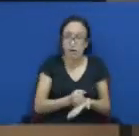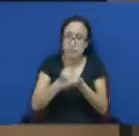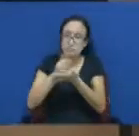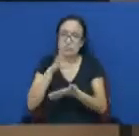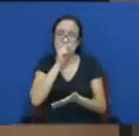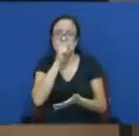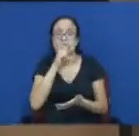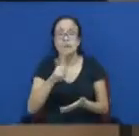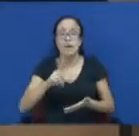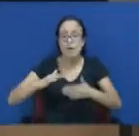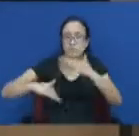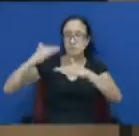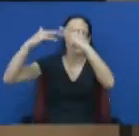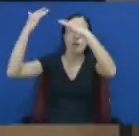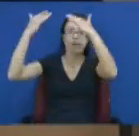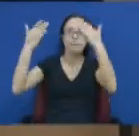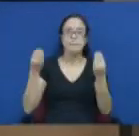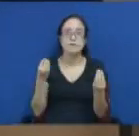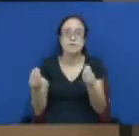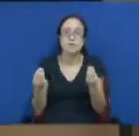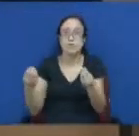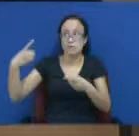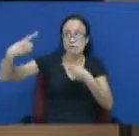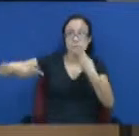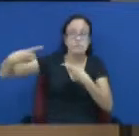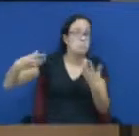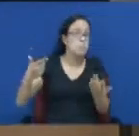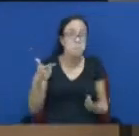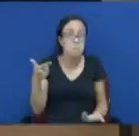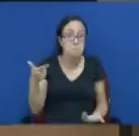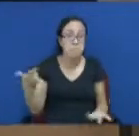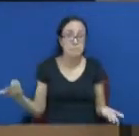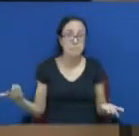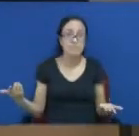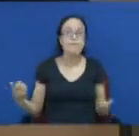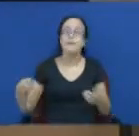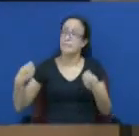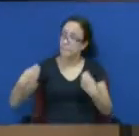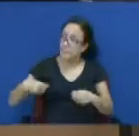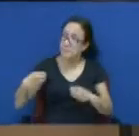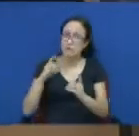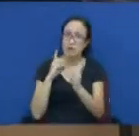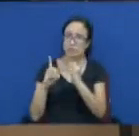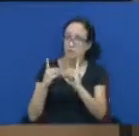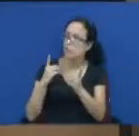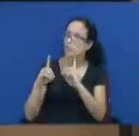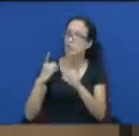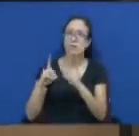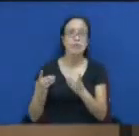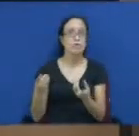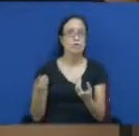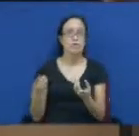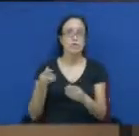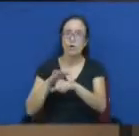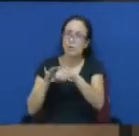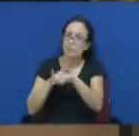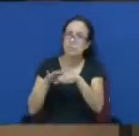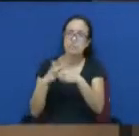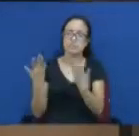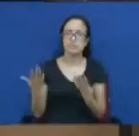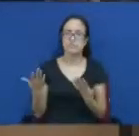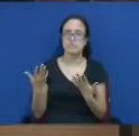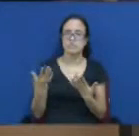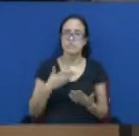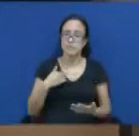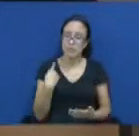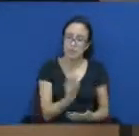cita, é os servidores efetivos que levam essa prefeitura. Então, precisa dialogar conosco para que a gente possa continuar ajudando.